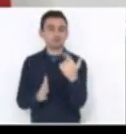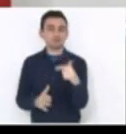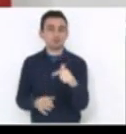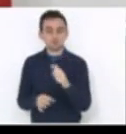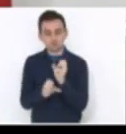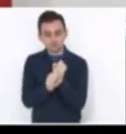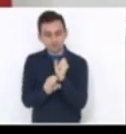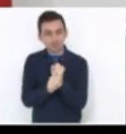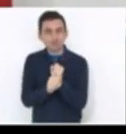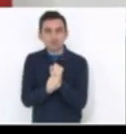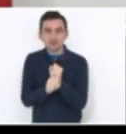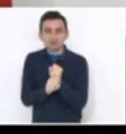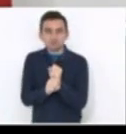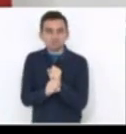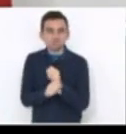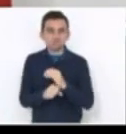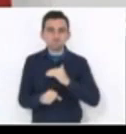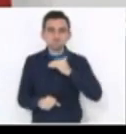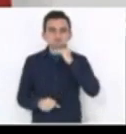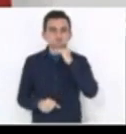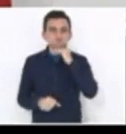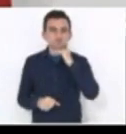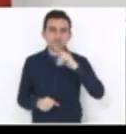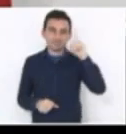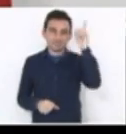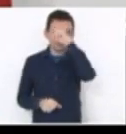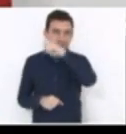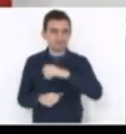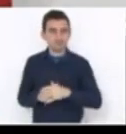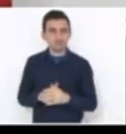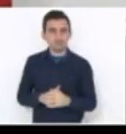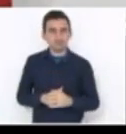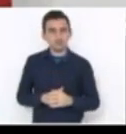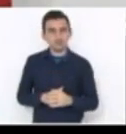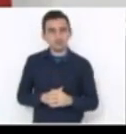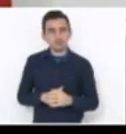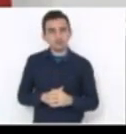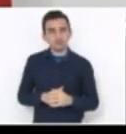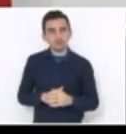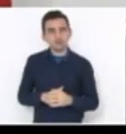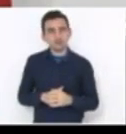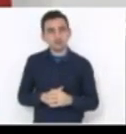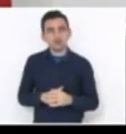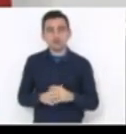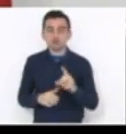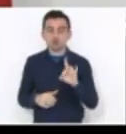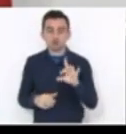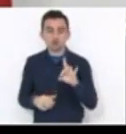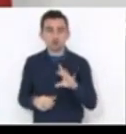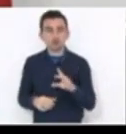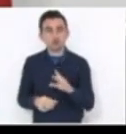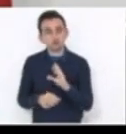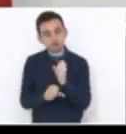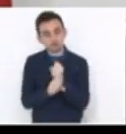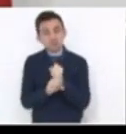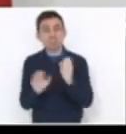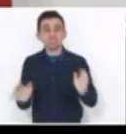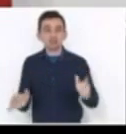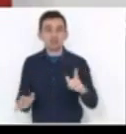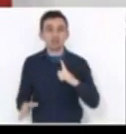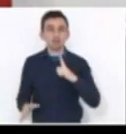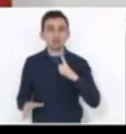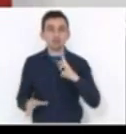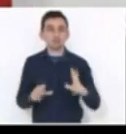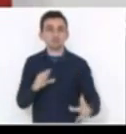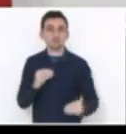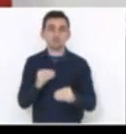é apertado. Emendas no orçamento por dentro, no orçamento daquilo que já está no orçamento para